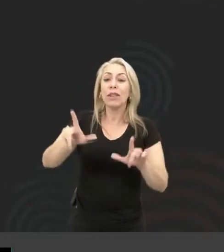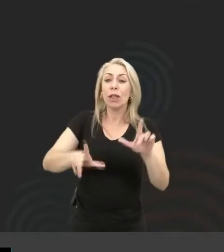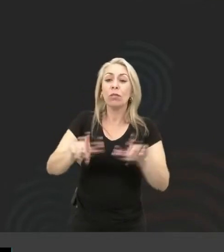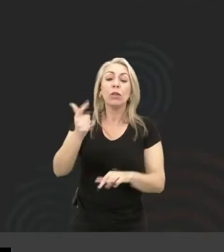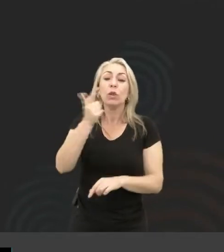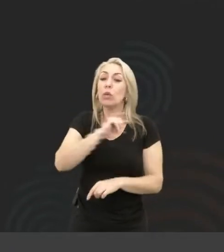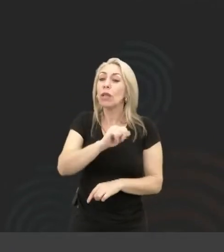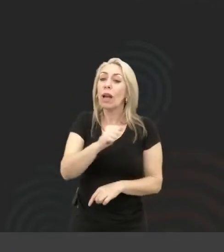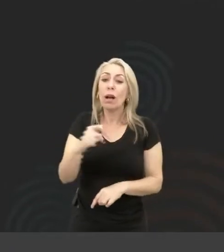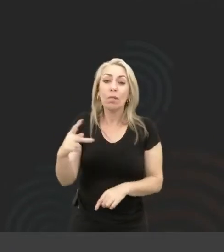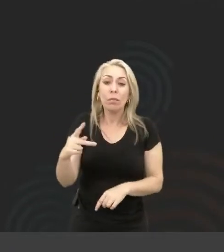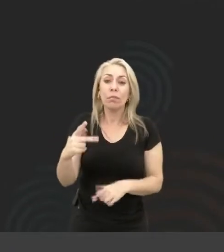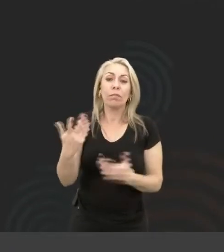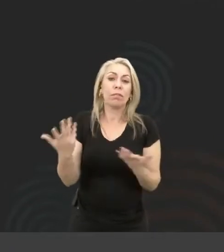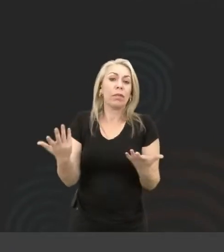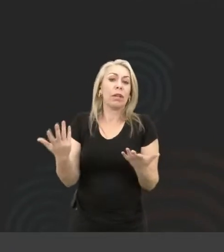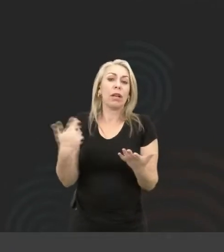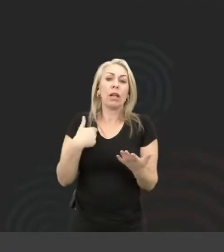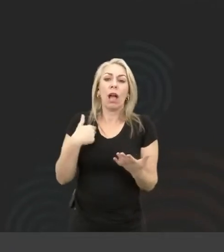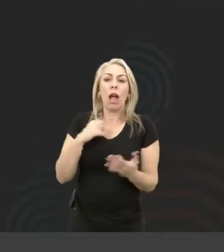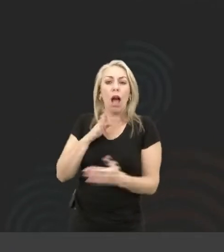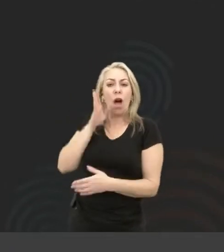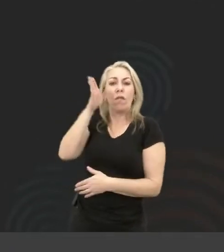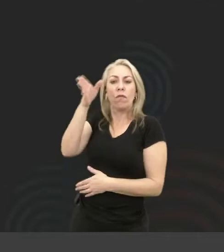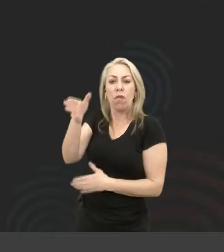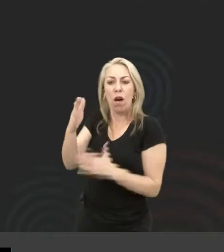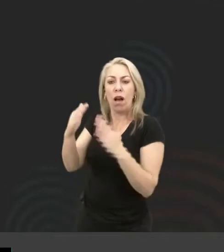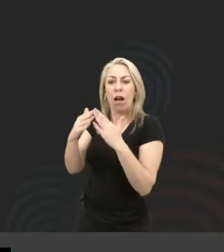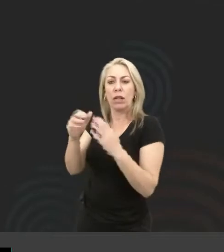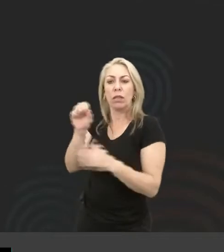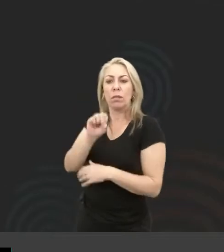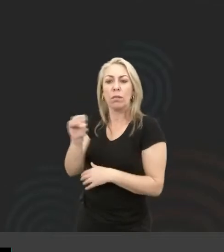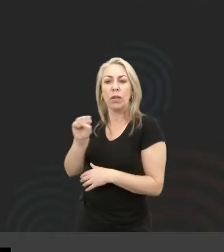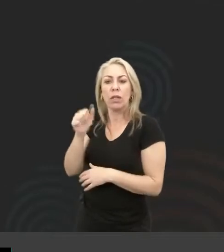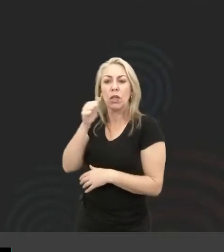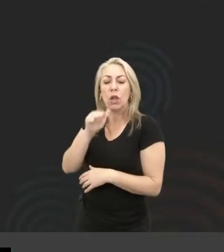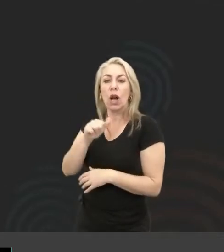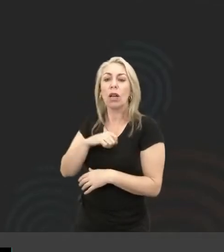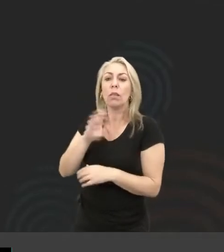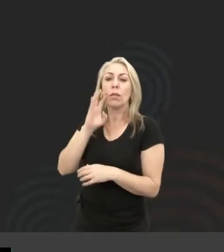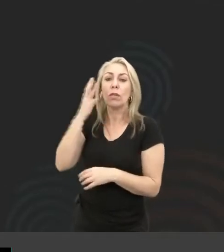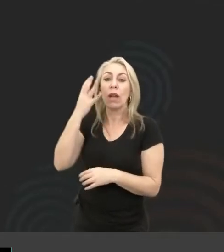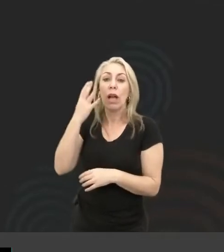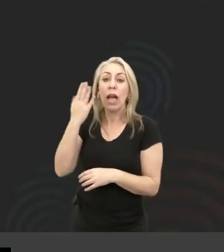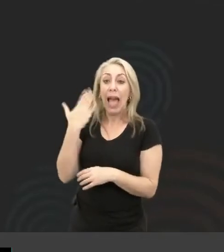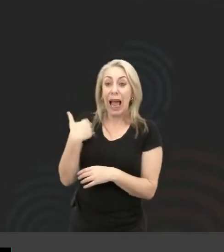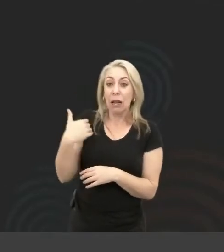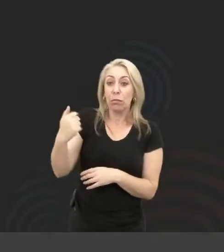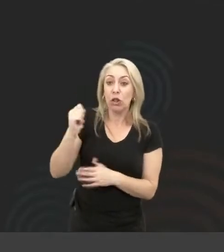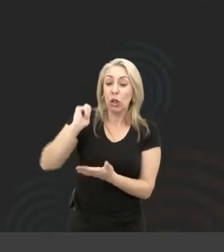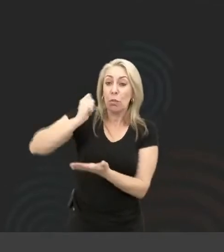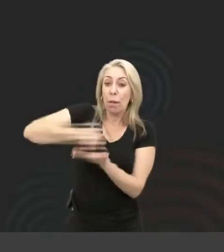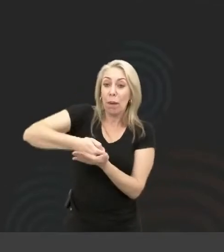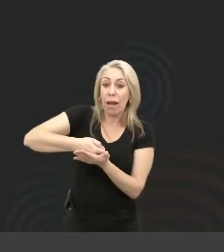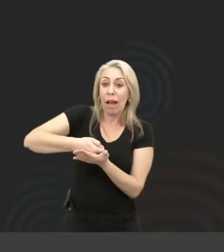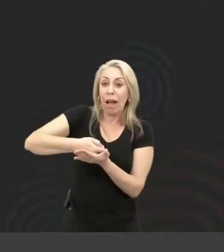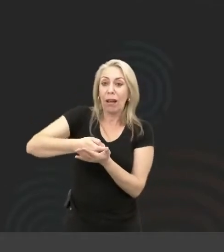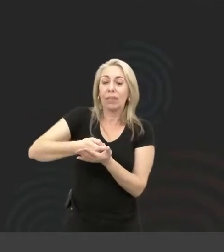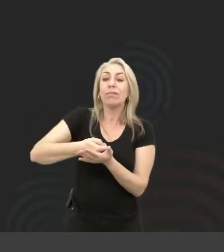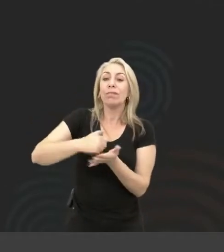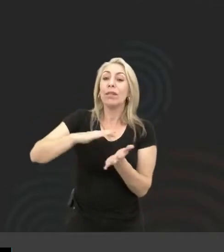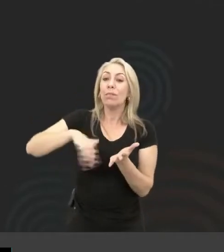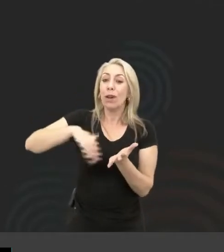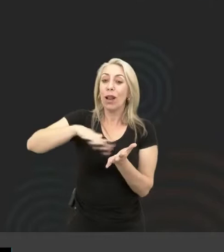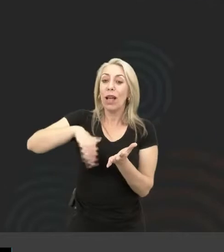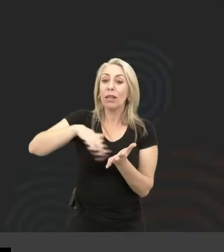um aplicativo tal. E aí eu vou lá para resolver. Ela me chama às vezes para pagar boleto. Eu estou falando de uma mulher